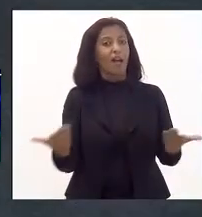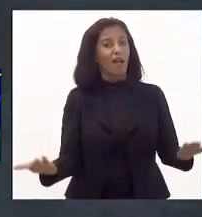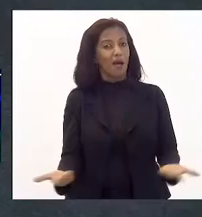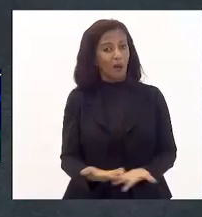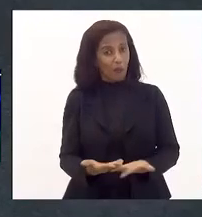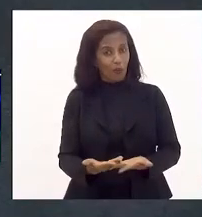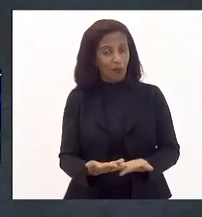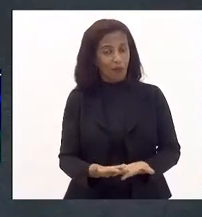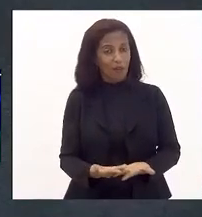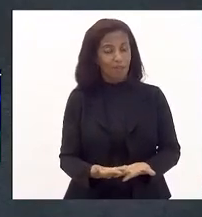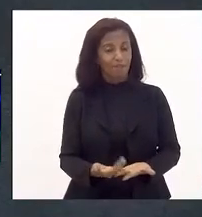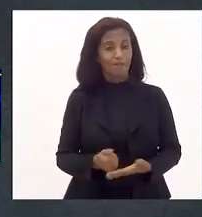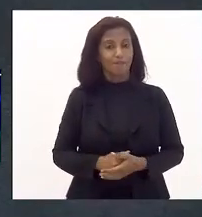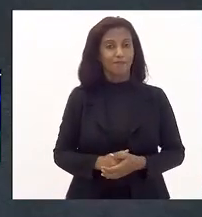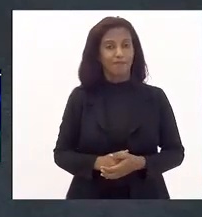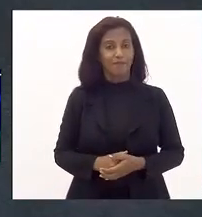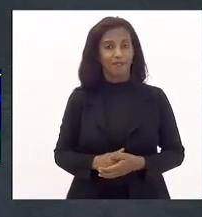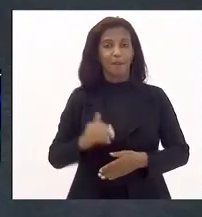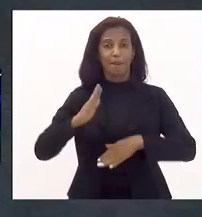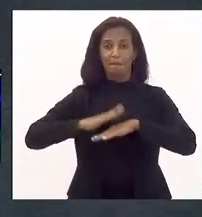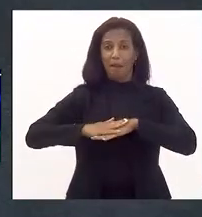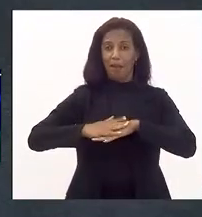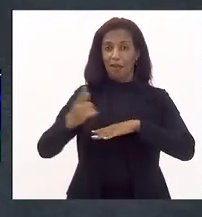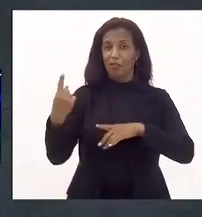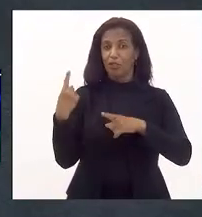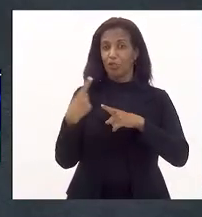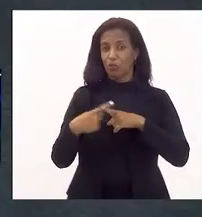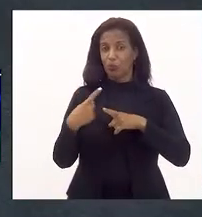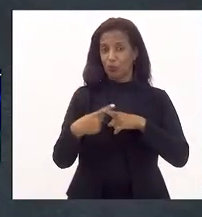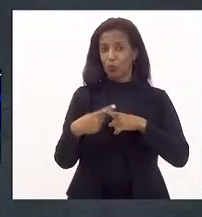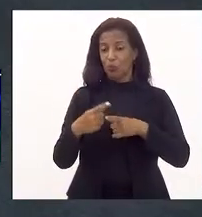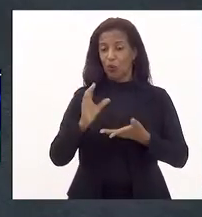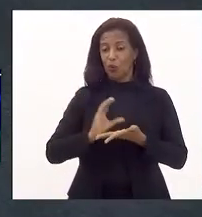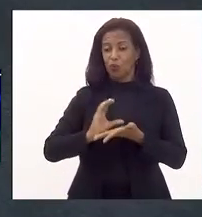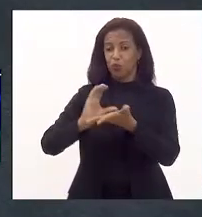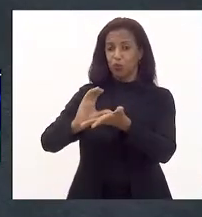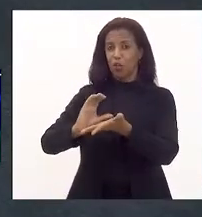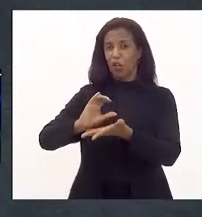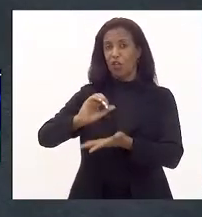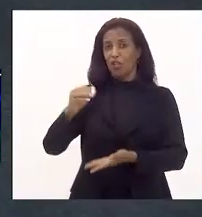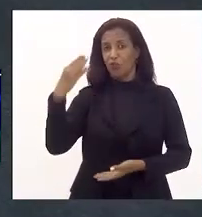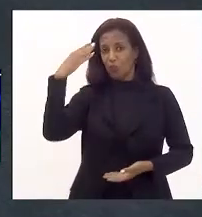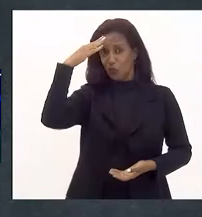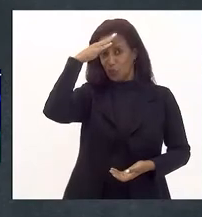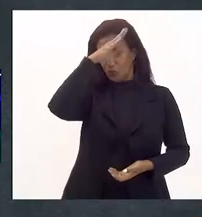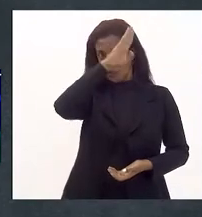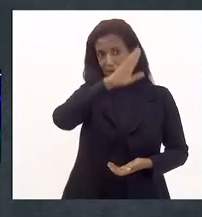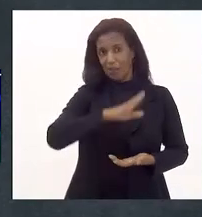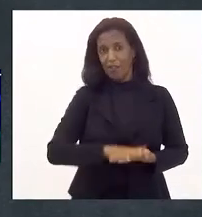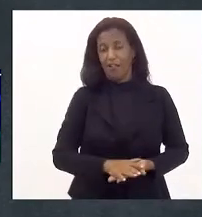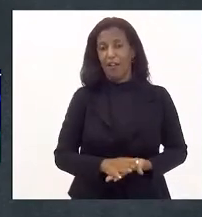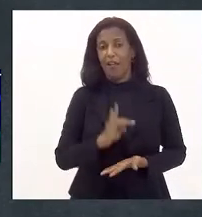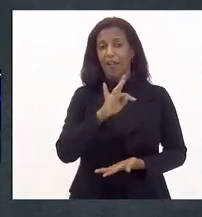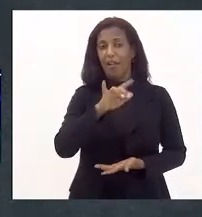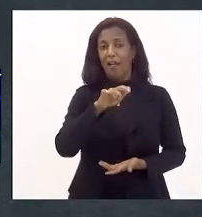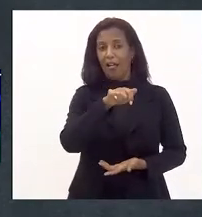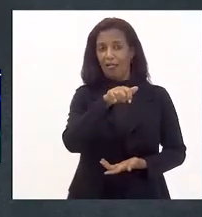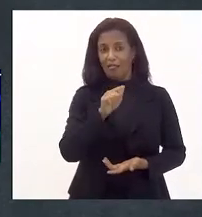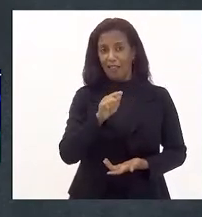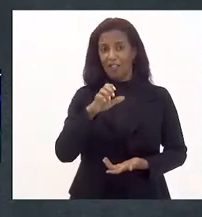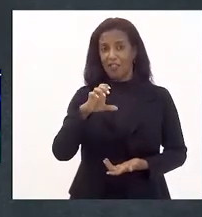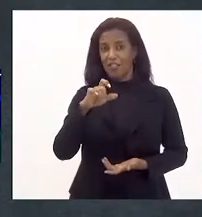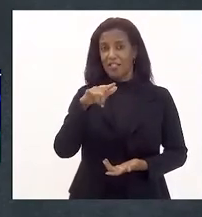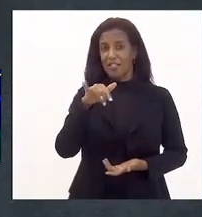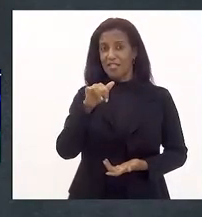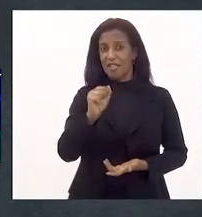ainda mais, porque, sob a batuta de Jair Bolsonaro, a taxa Selic subiu